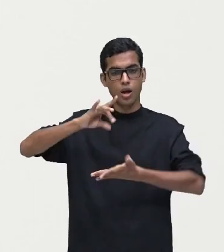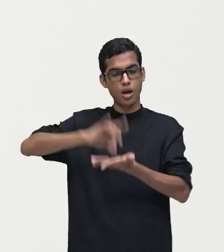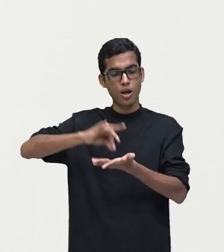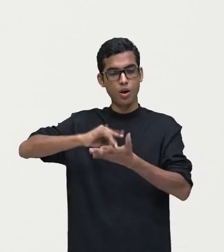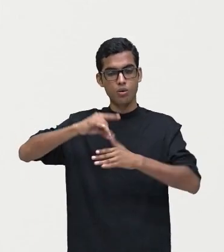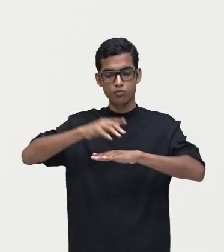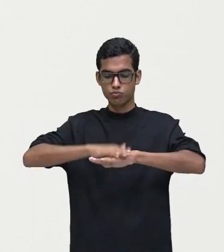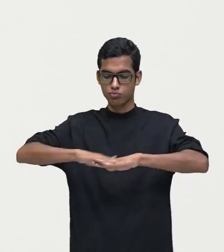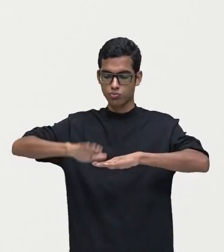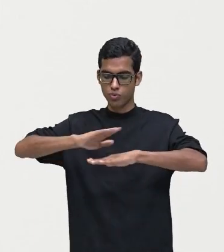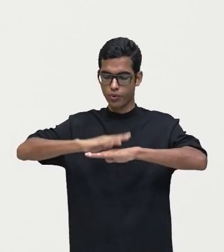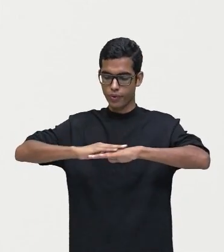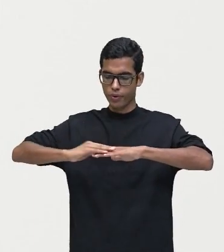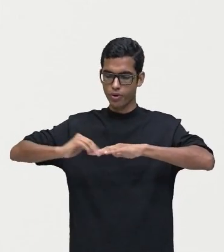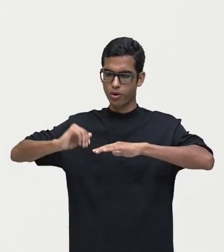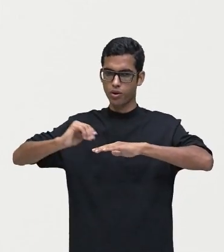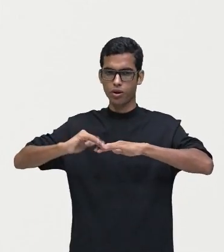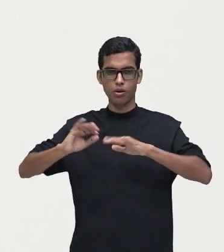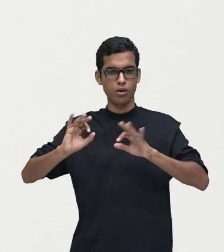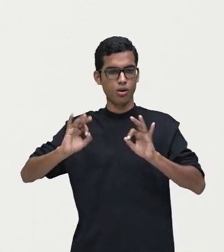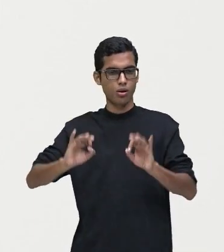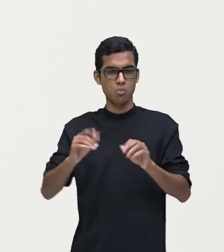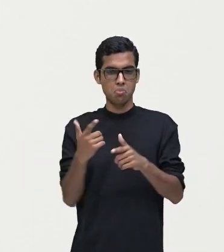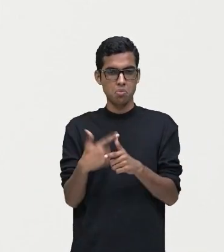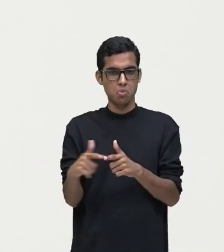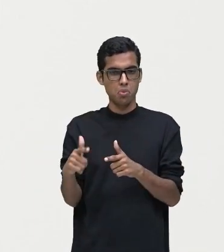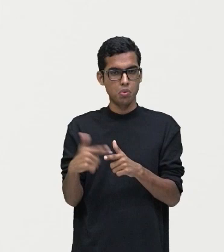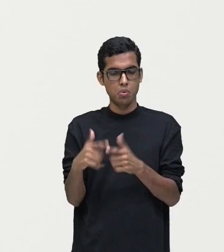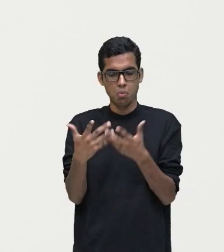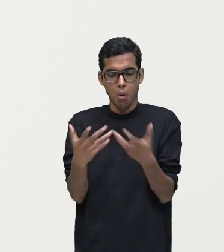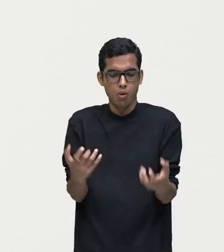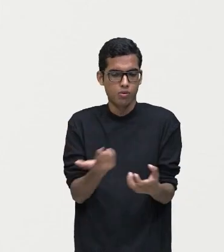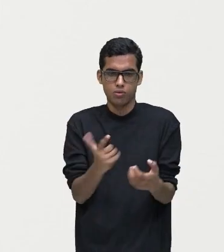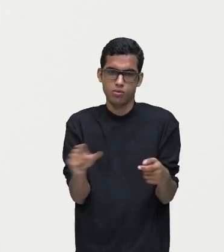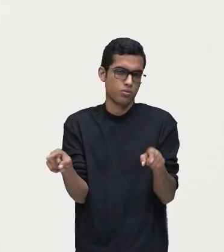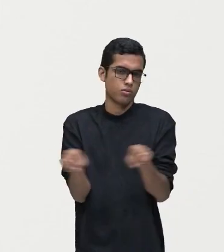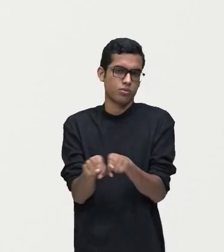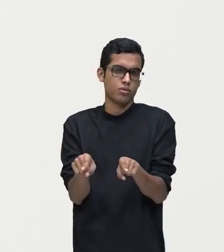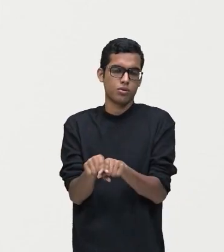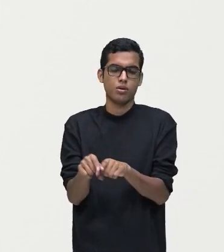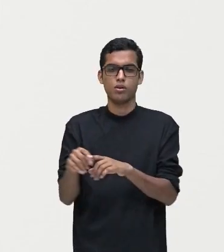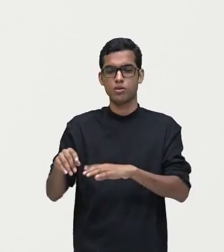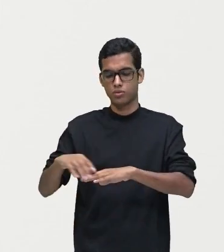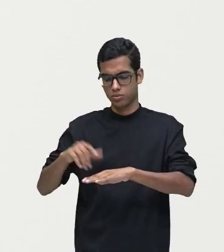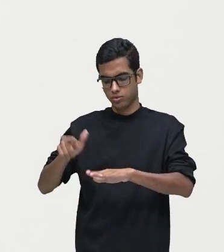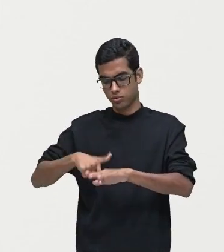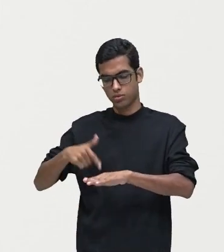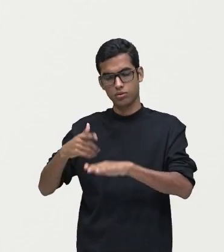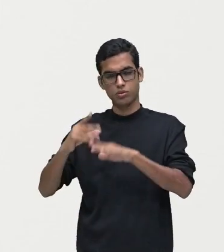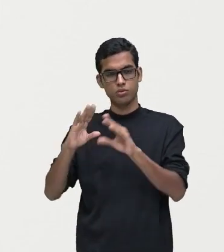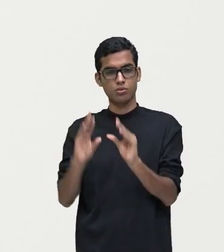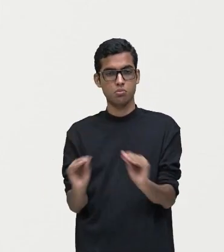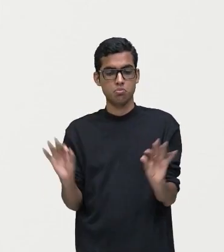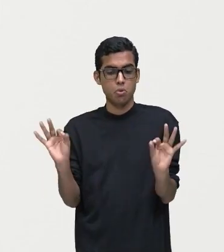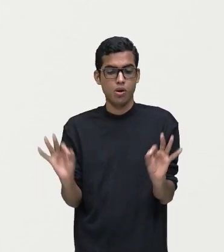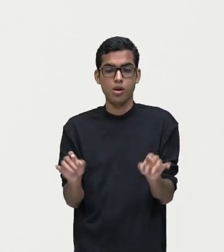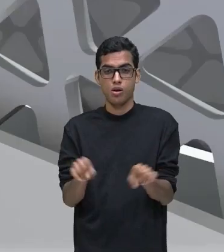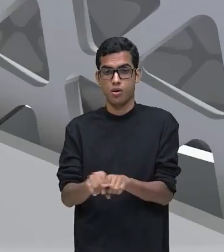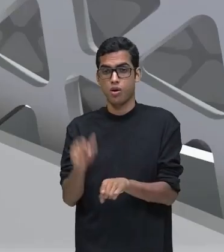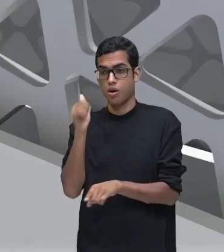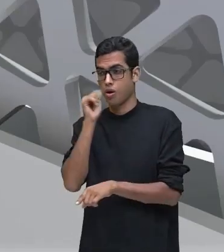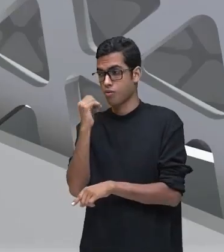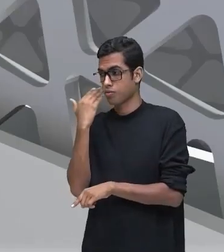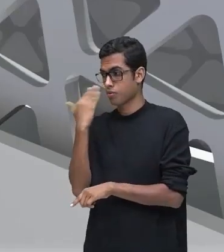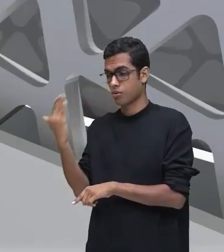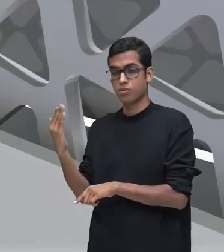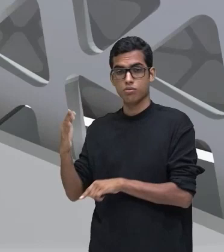certo? Um pé que não tinha problema de ressecamento, um pé tão delicado e olha que ela era uma índia que